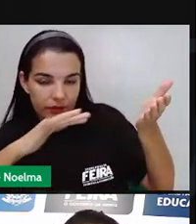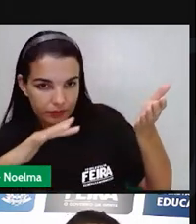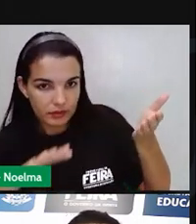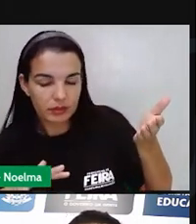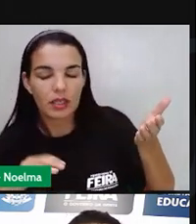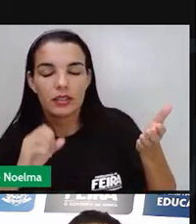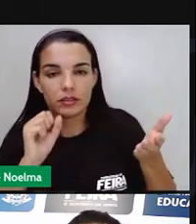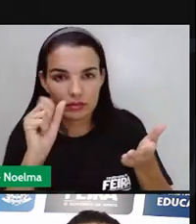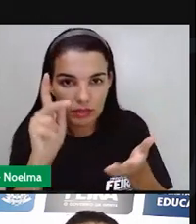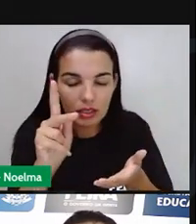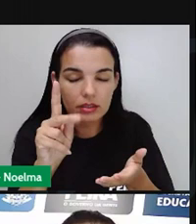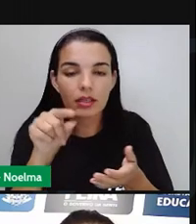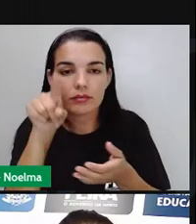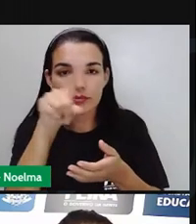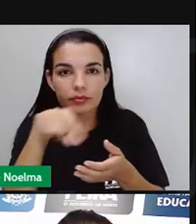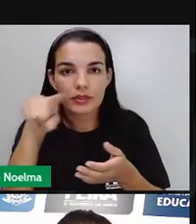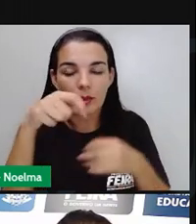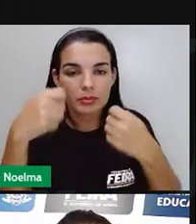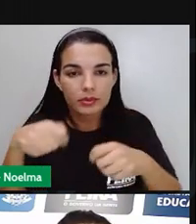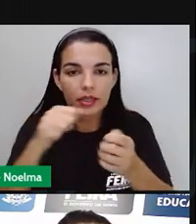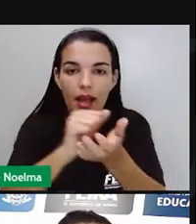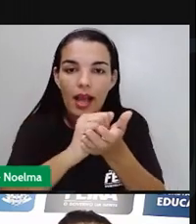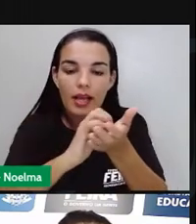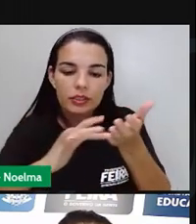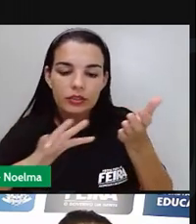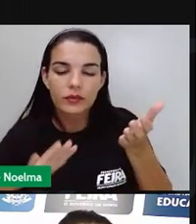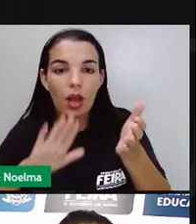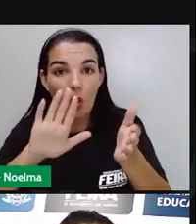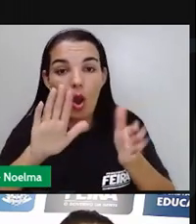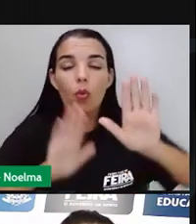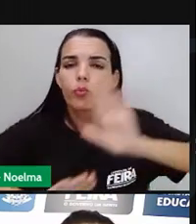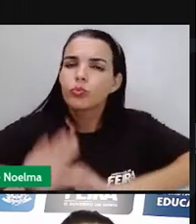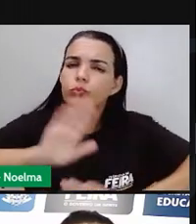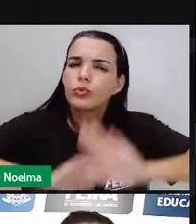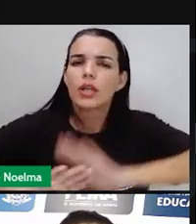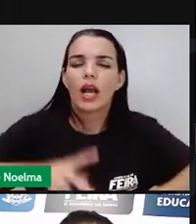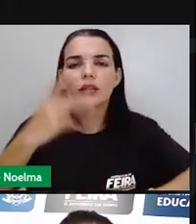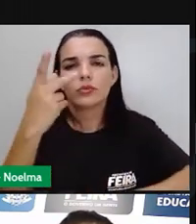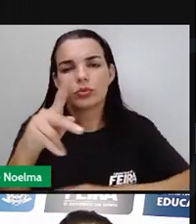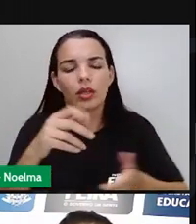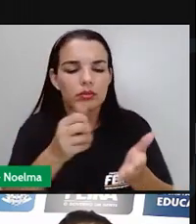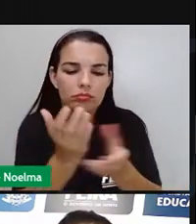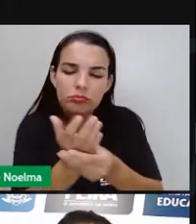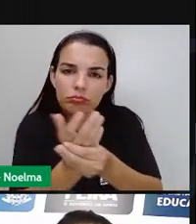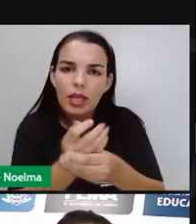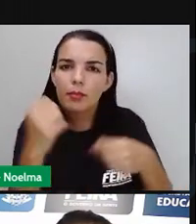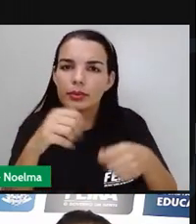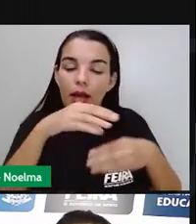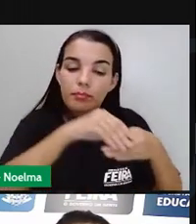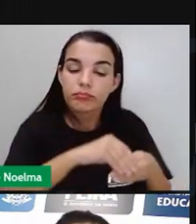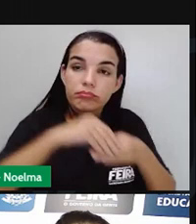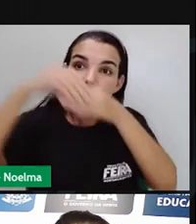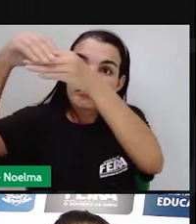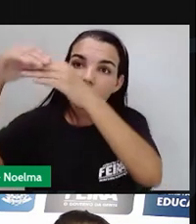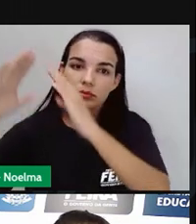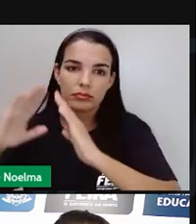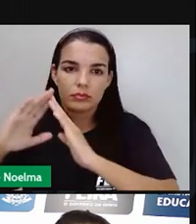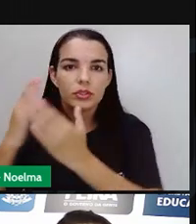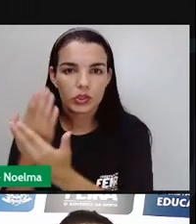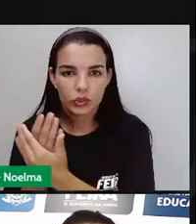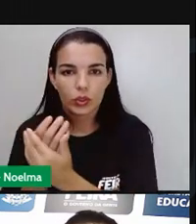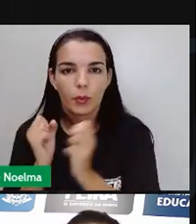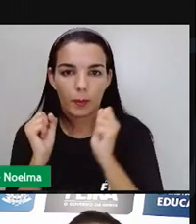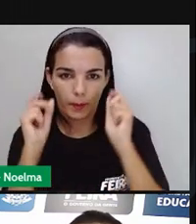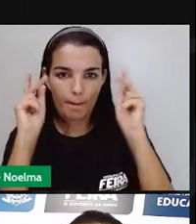e orientações do aluno, né, fazer essa atividade, cuidado com esse material que ele deverá se ter devolvido às escolas de